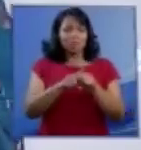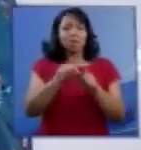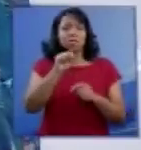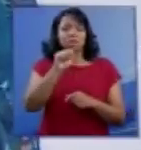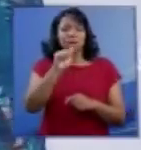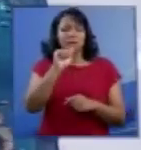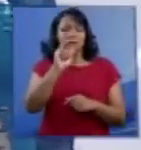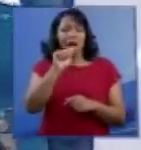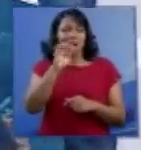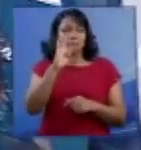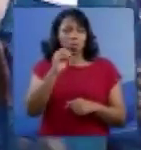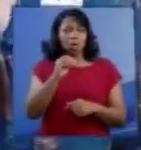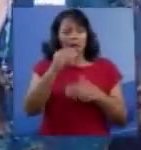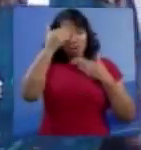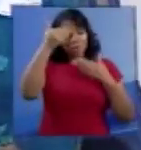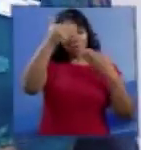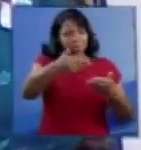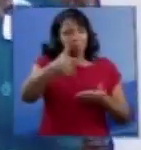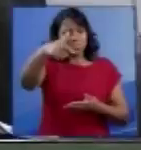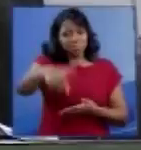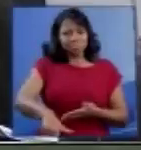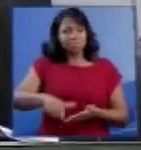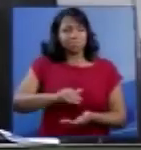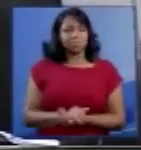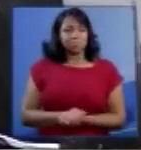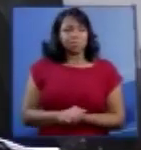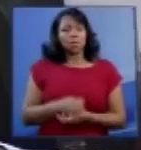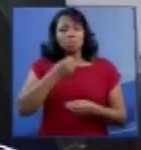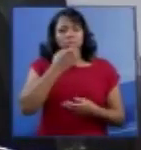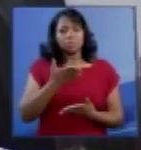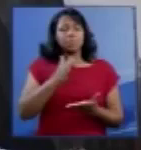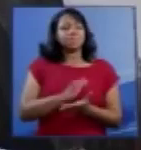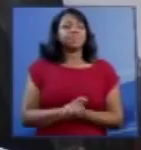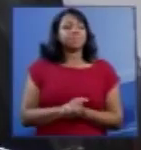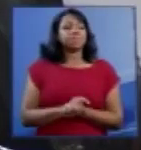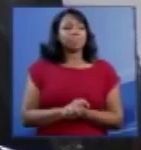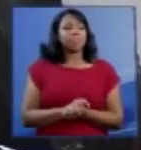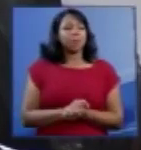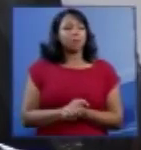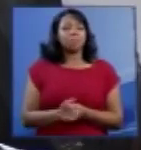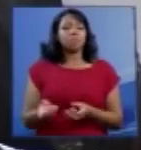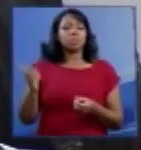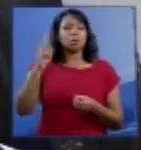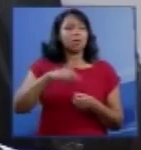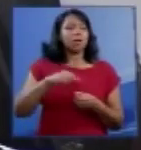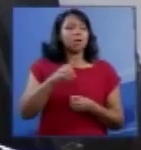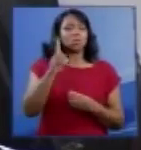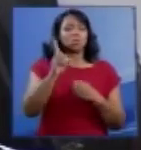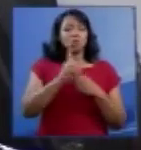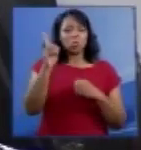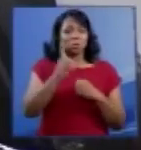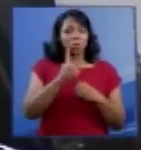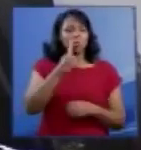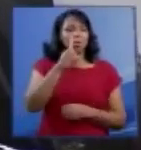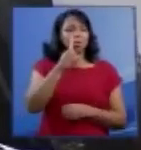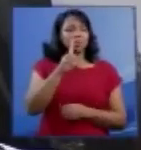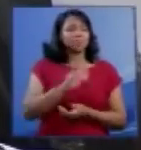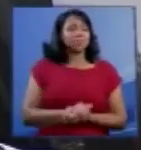encerro agradecendo ainda uma vez. muito bem, doutor Luiz Roberto Barroso, com a palavra.